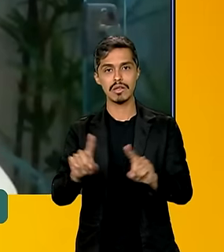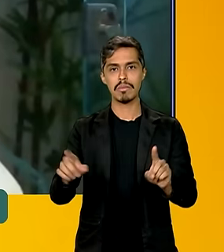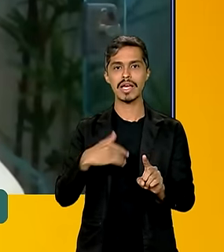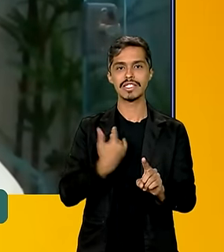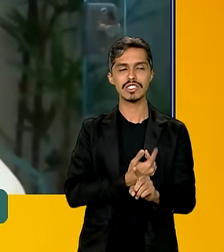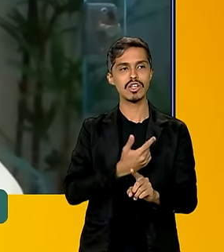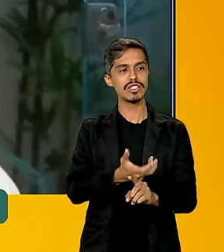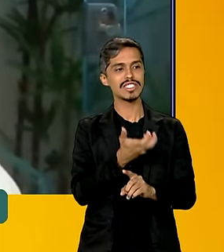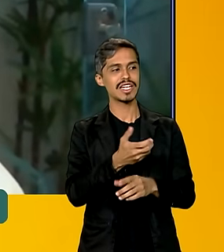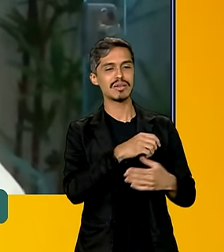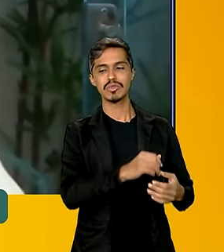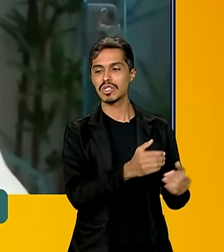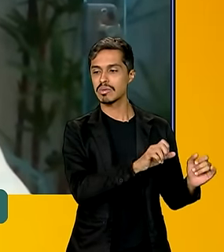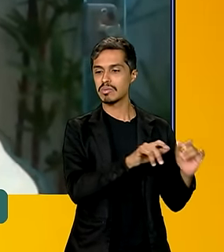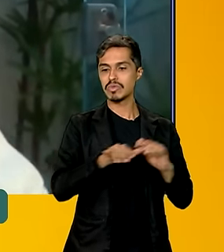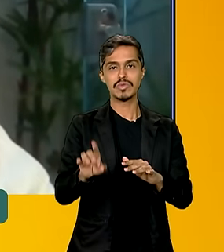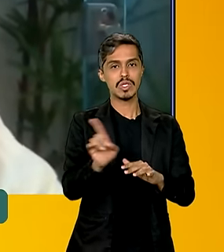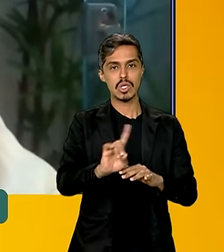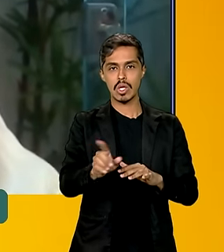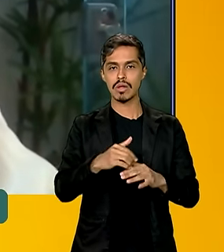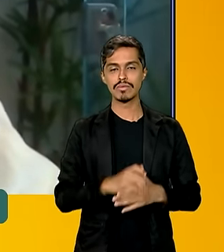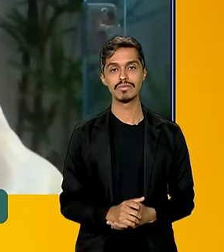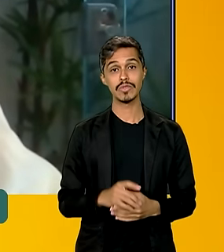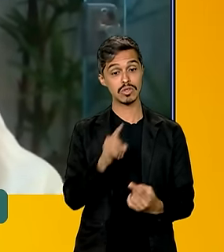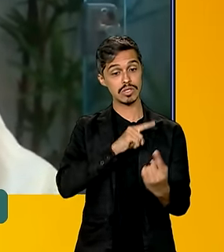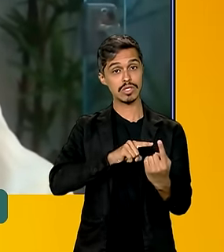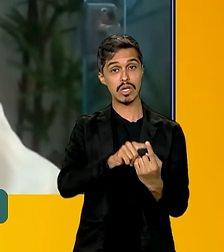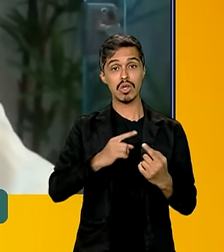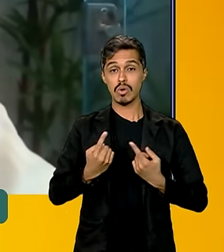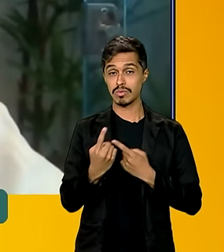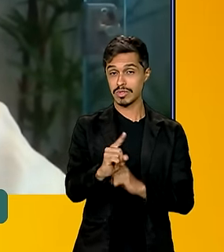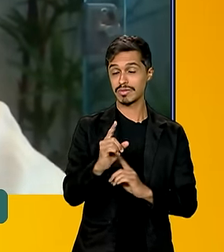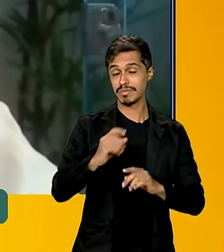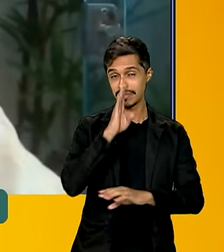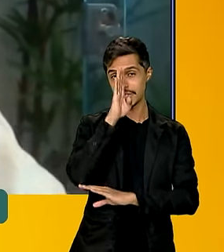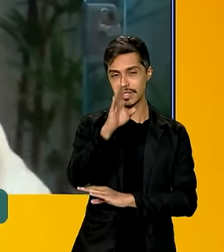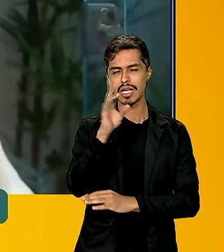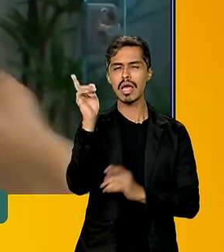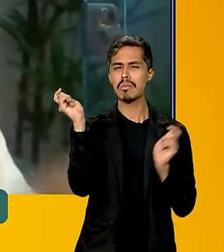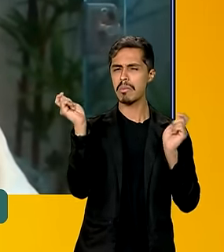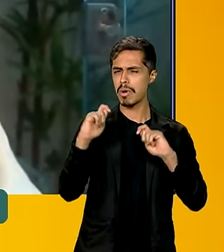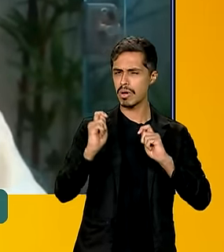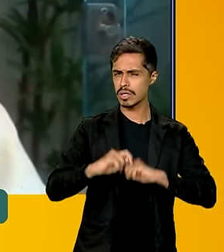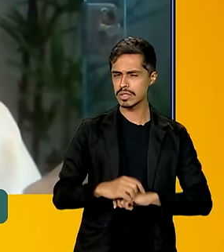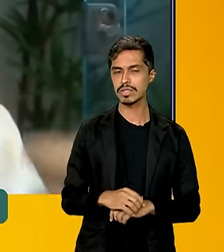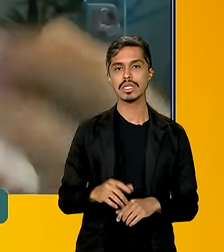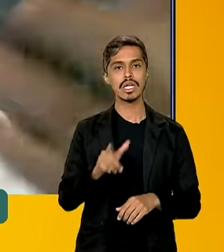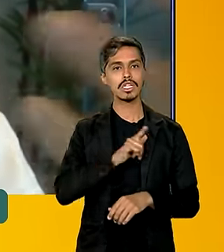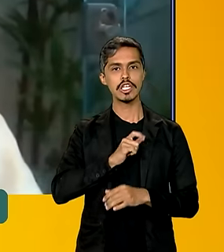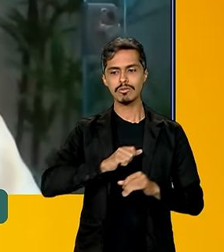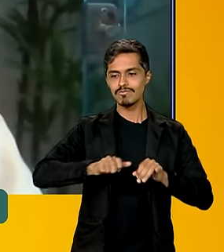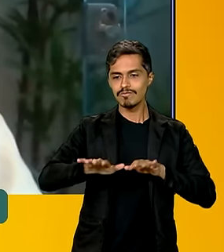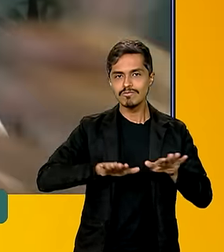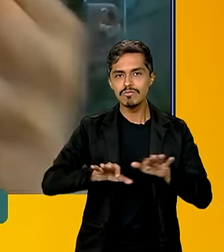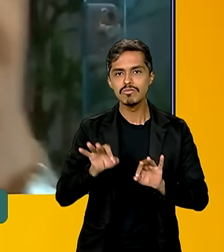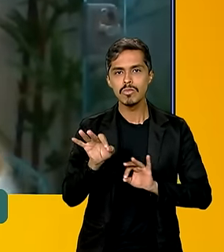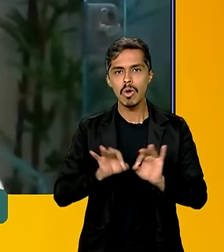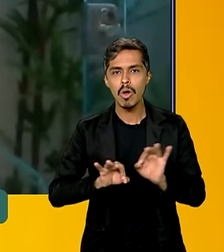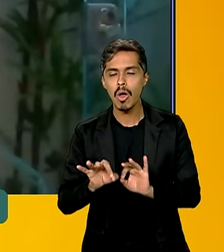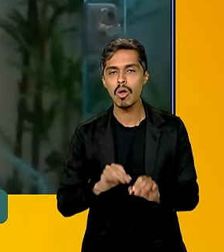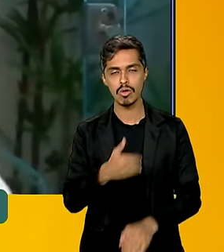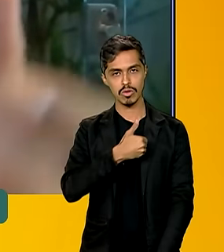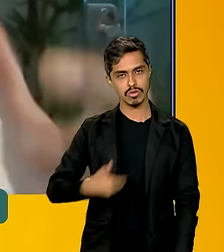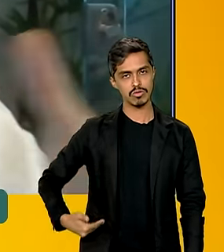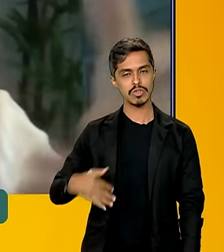em cima de novas áreas. Esse vai ser o grande desafio. A gente acredita que é possível, vai exigir uma forte articulação, governo federal,